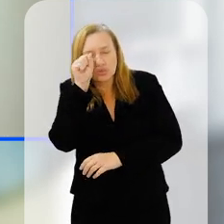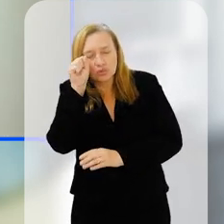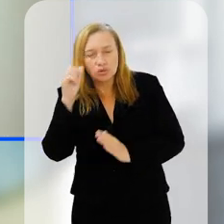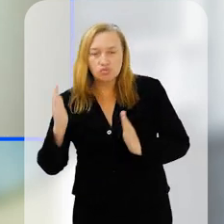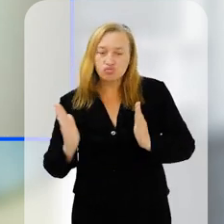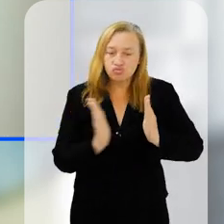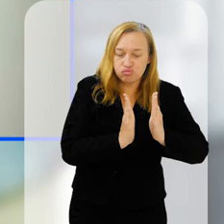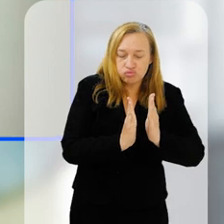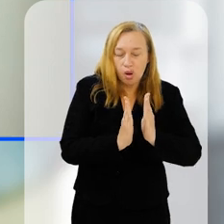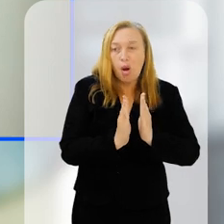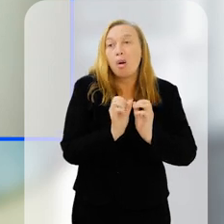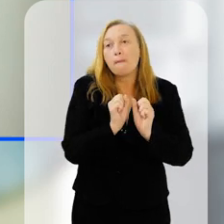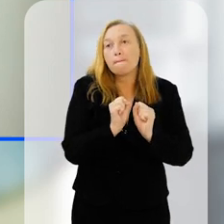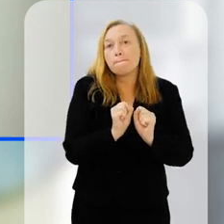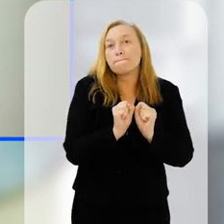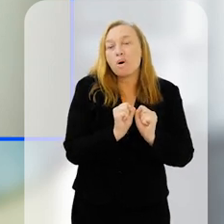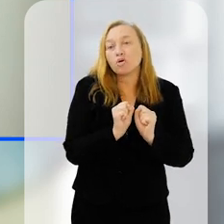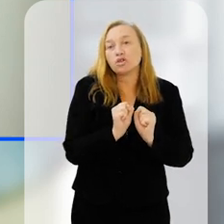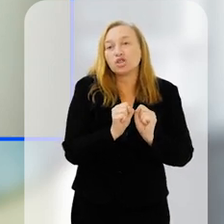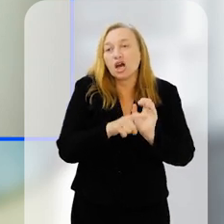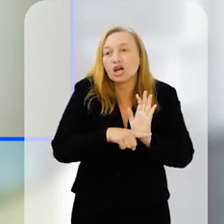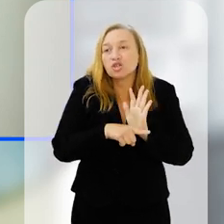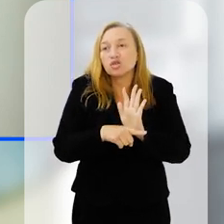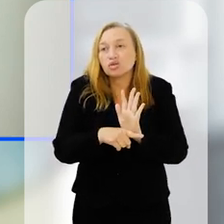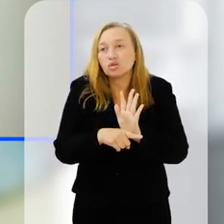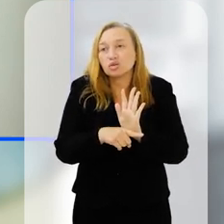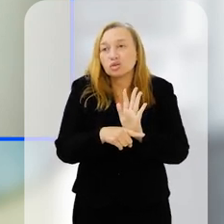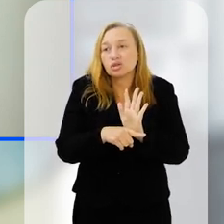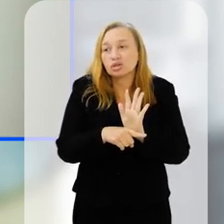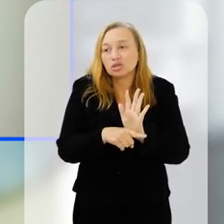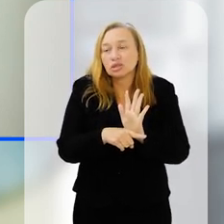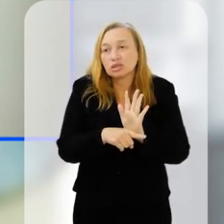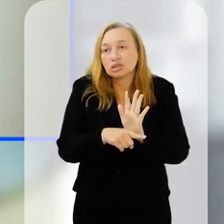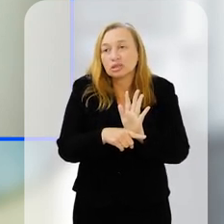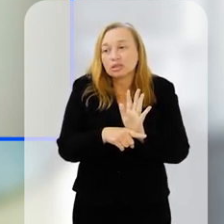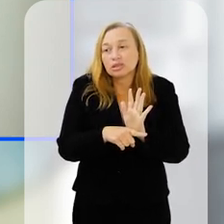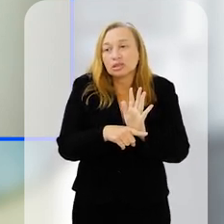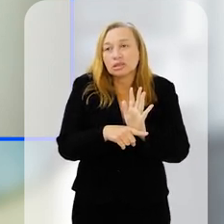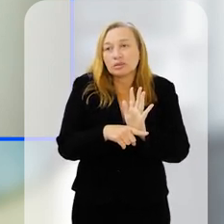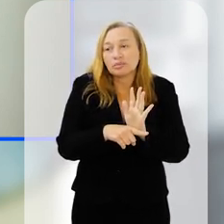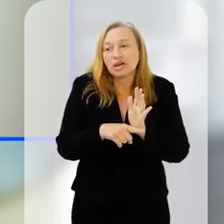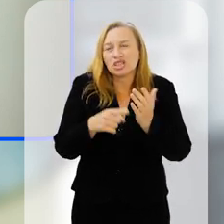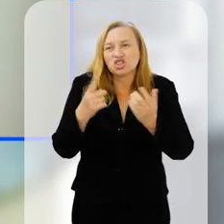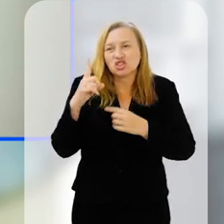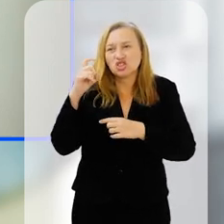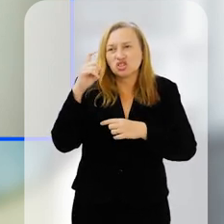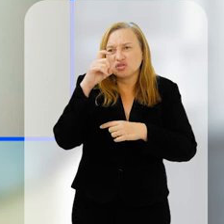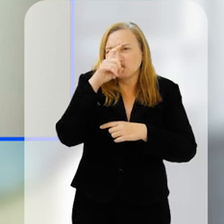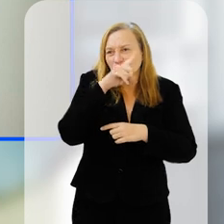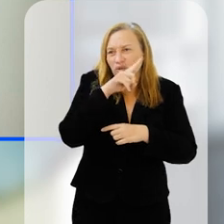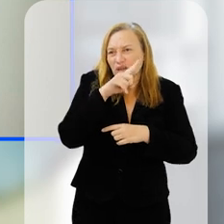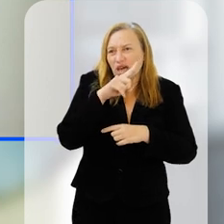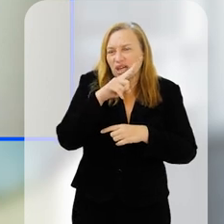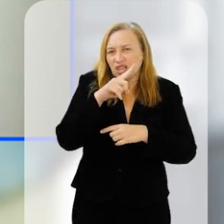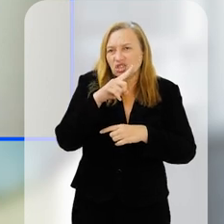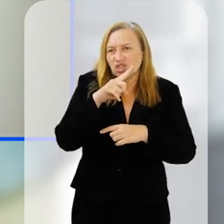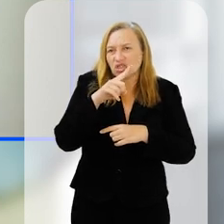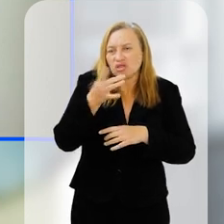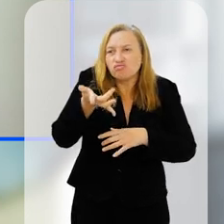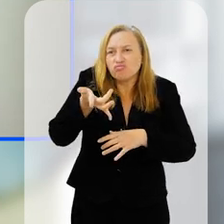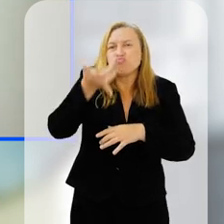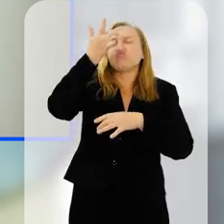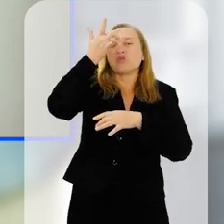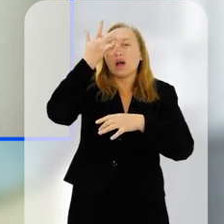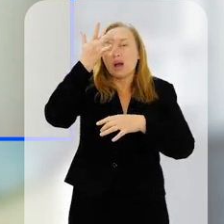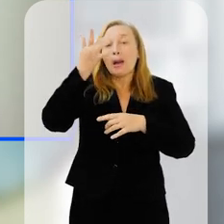curto, ele pode servir para remediar uma fadiga, mas para que você tenha um